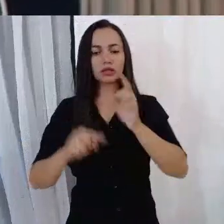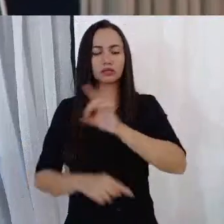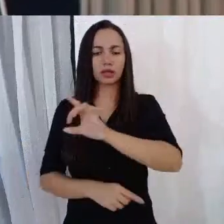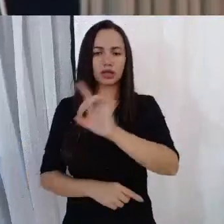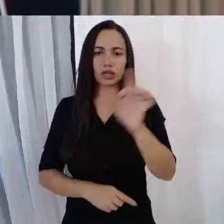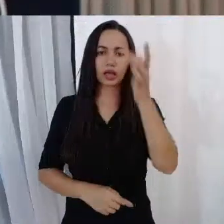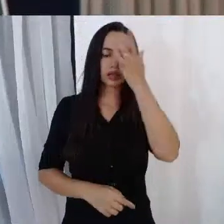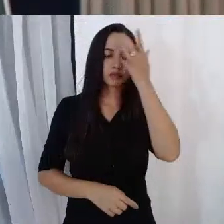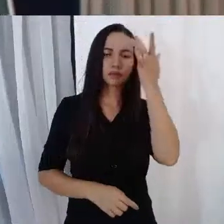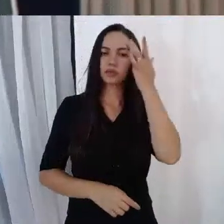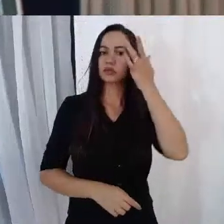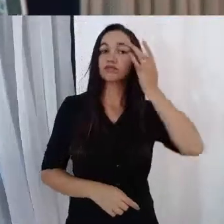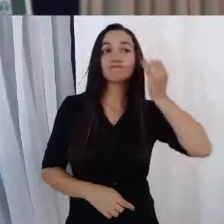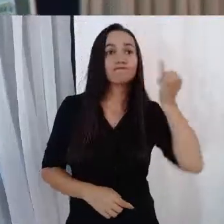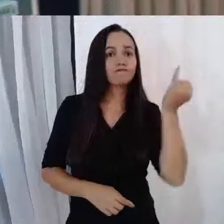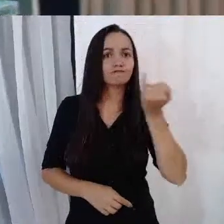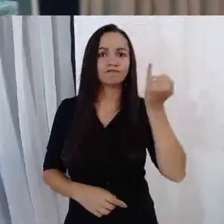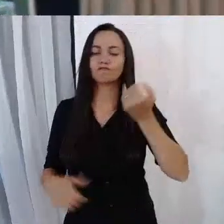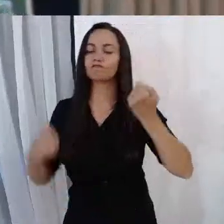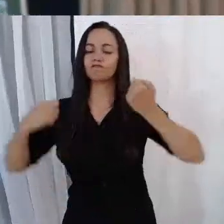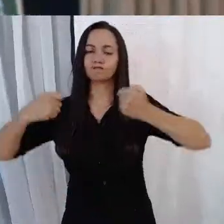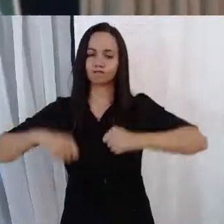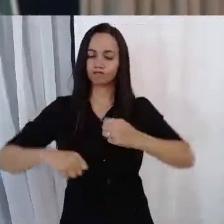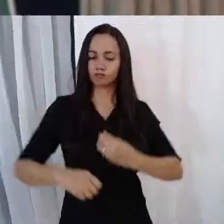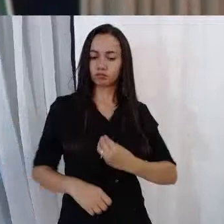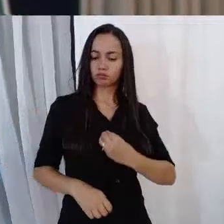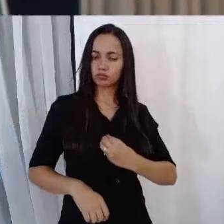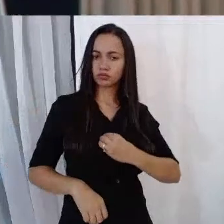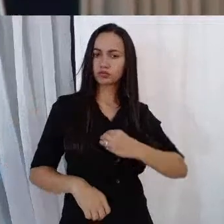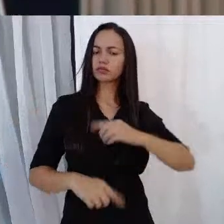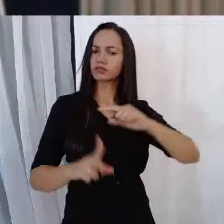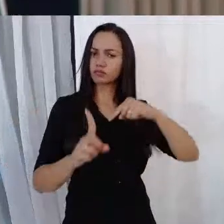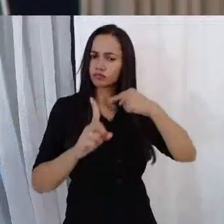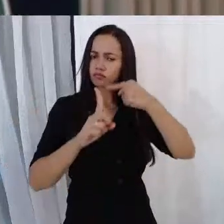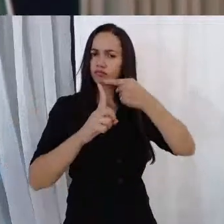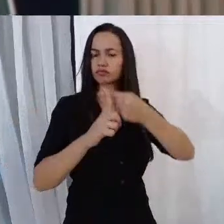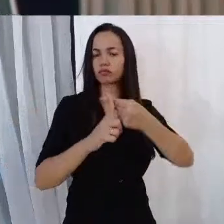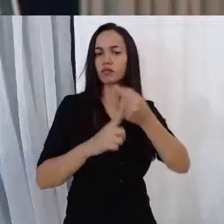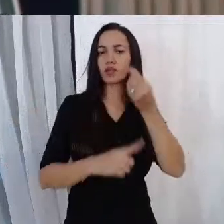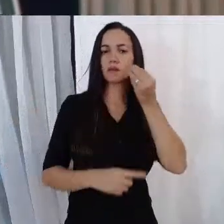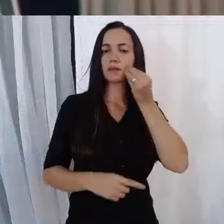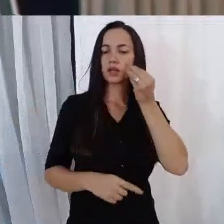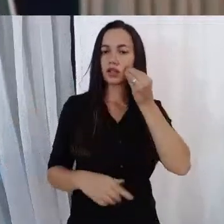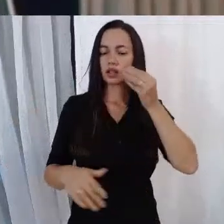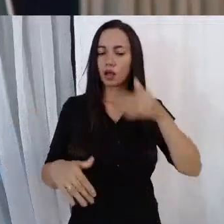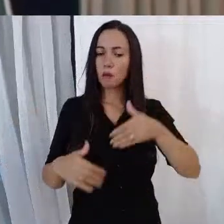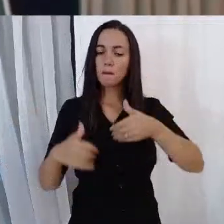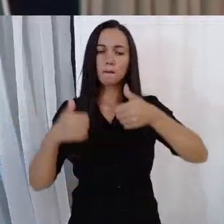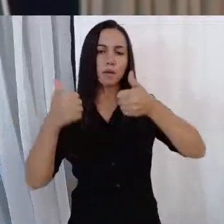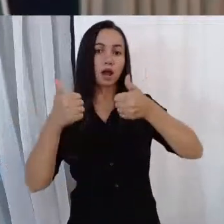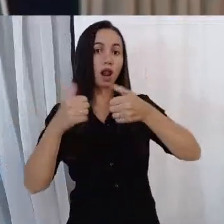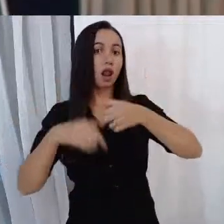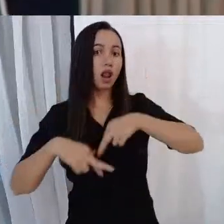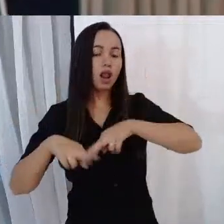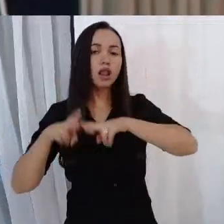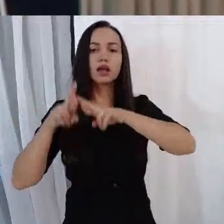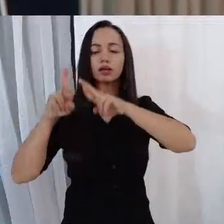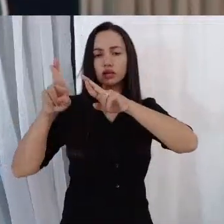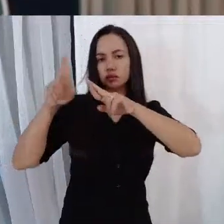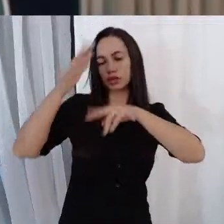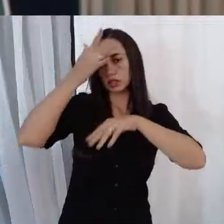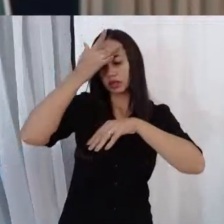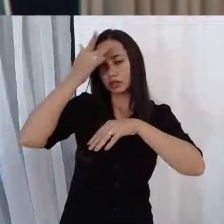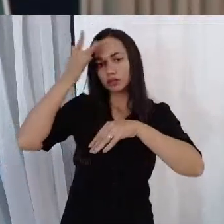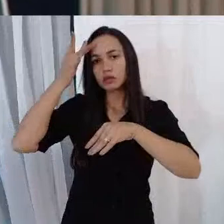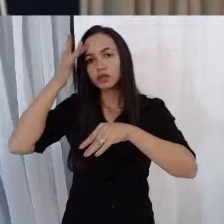É a possibilidade de viver mais um dia, a chance de tentar passar por tudo isso. É a única esperança para quem já perdeu